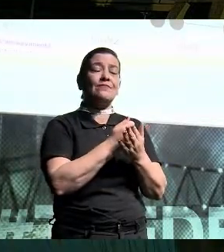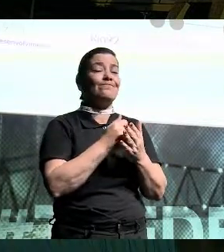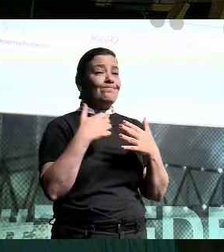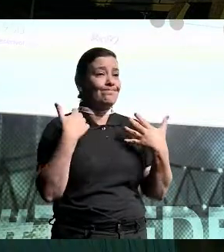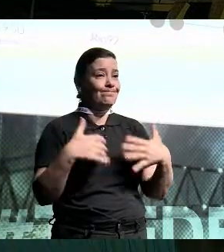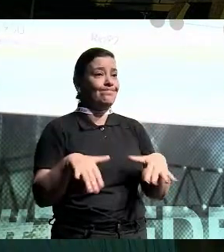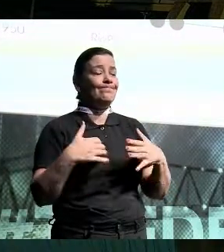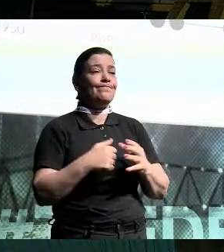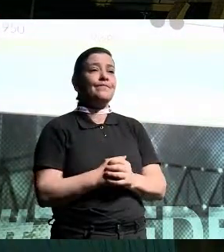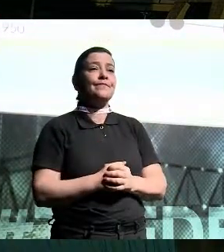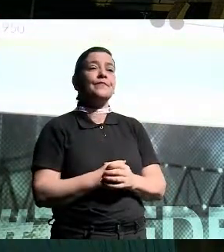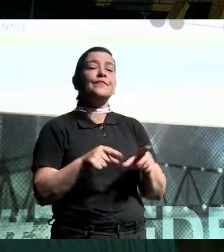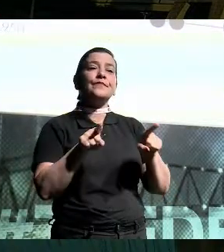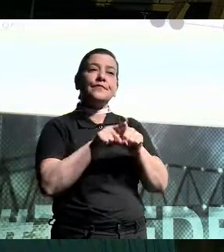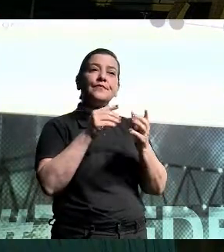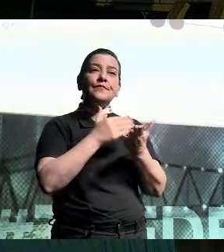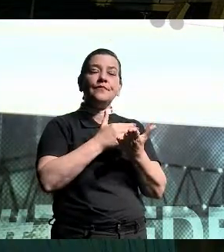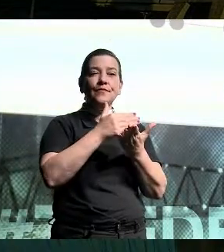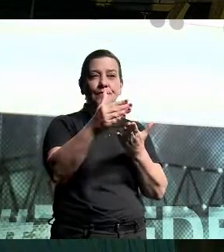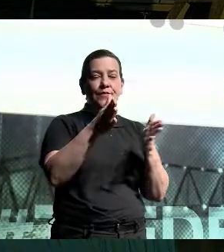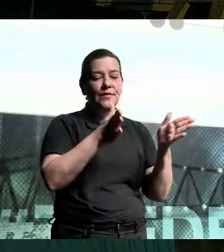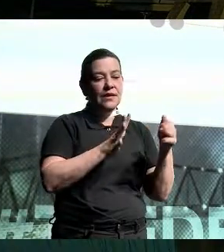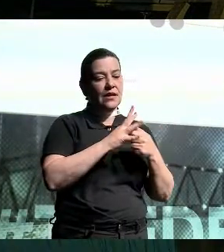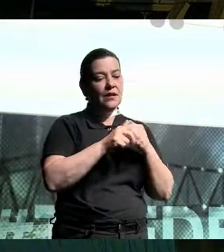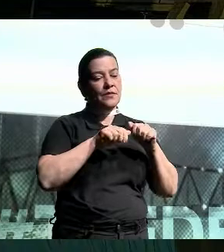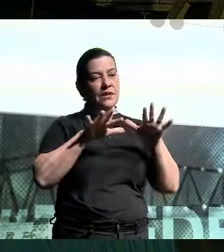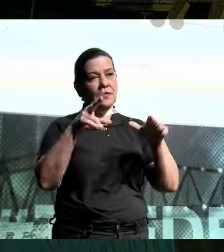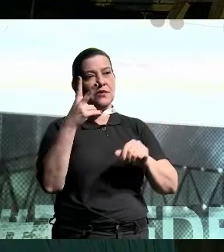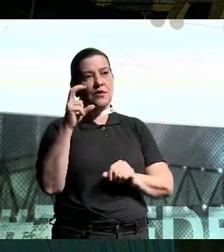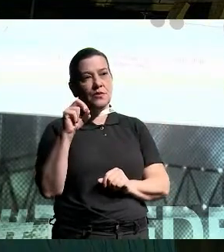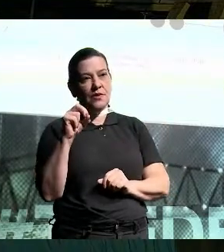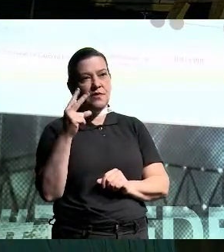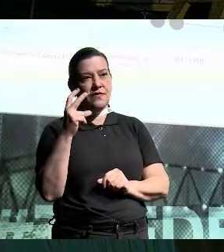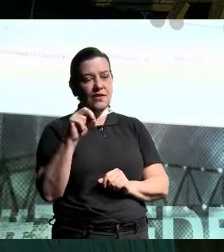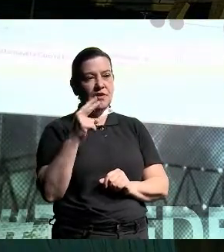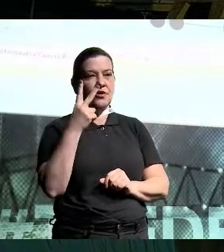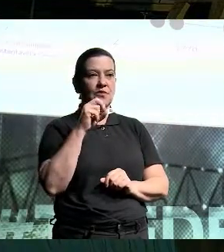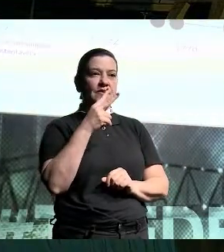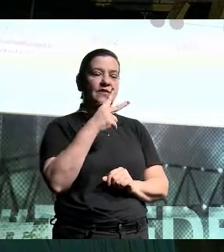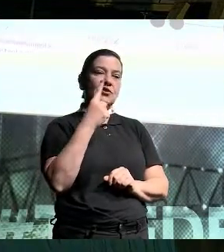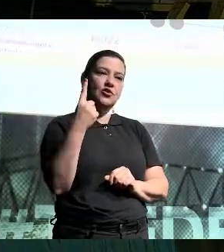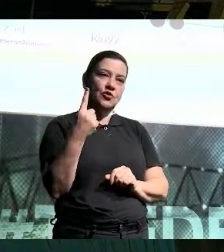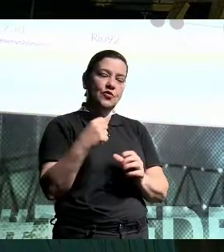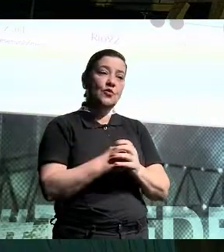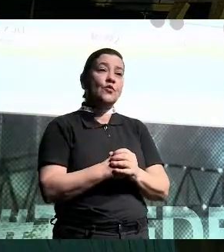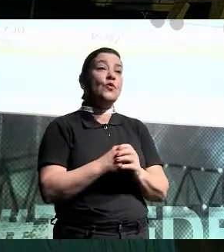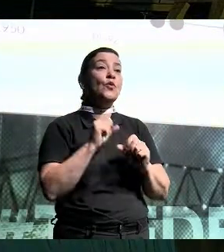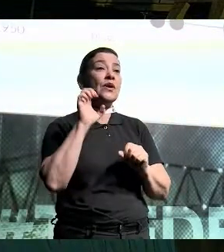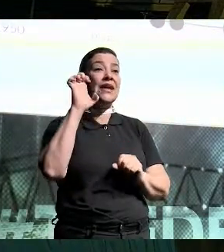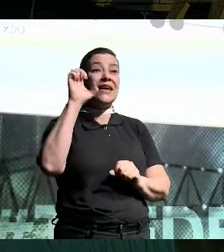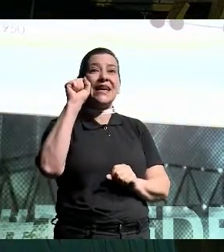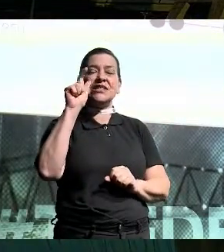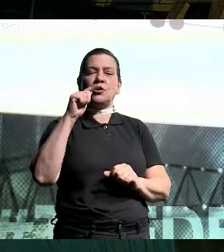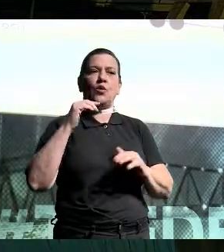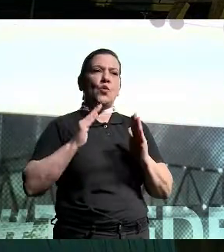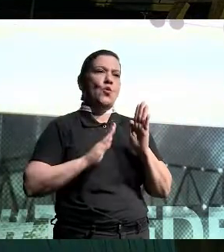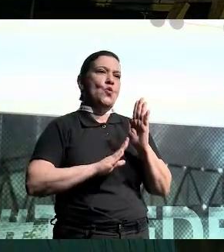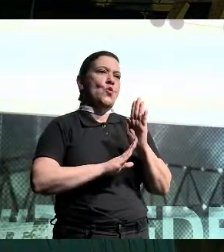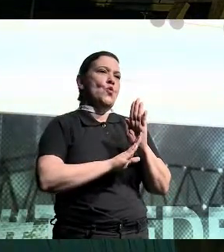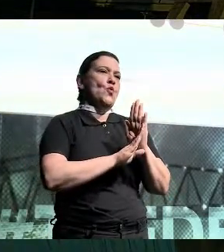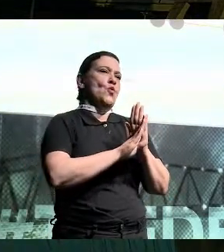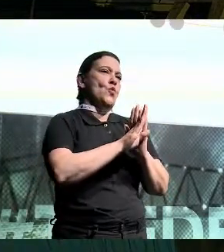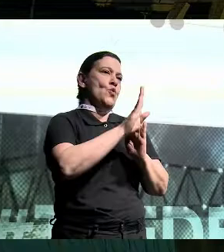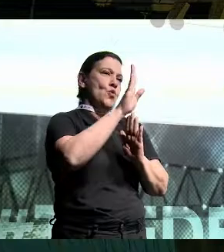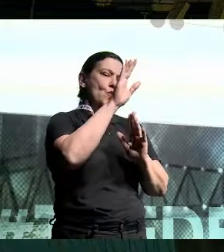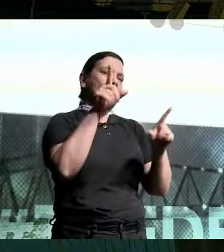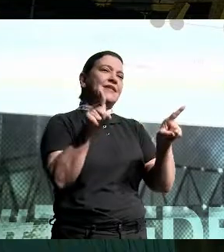Bom, e aí começamos a pandemia, 2020, 2021, a onda SG no pico dela. Ou também,